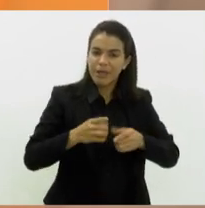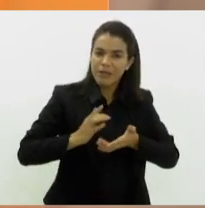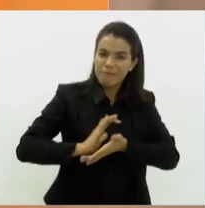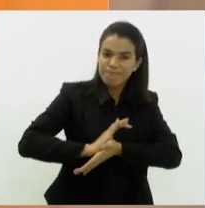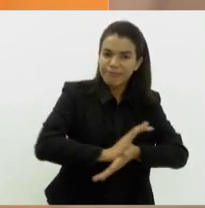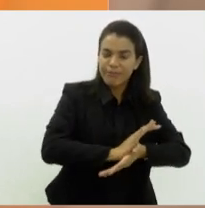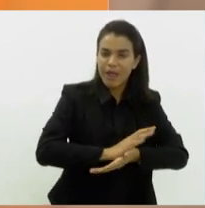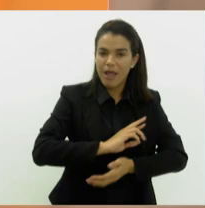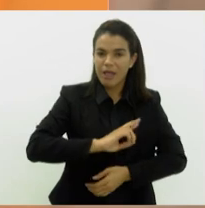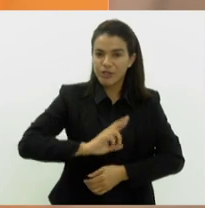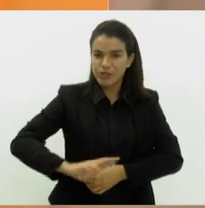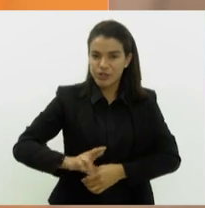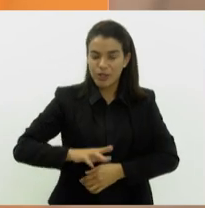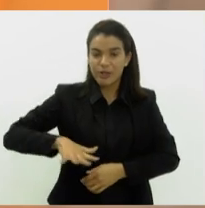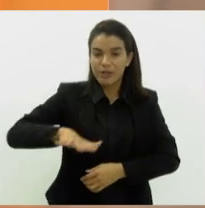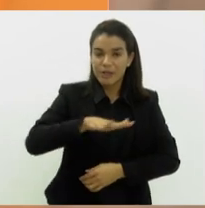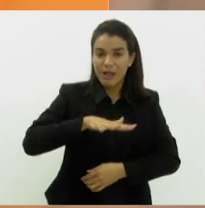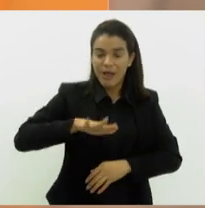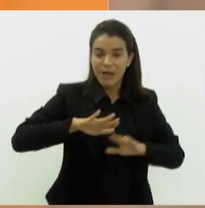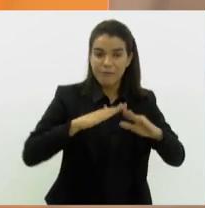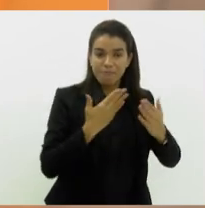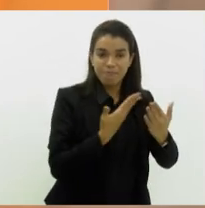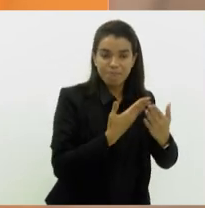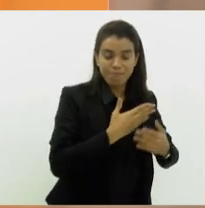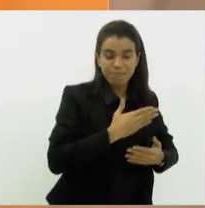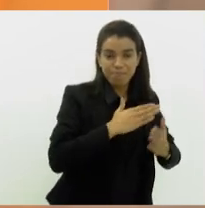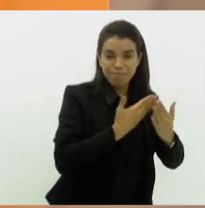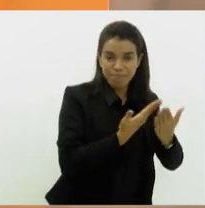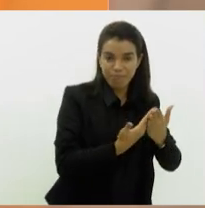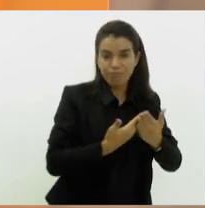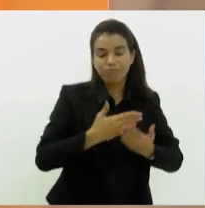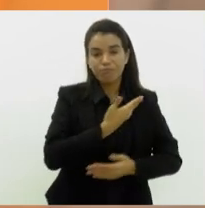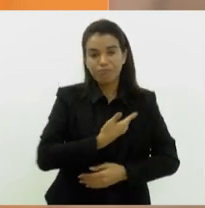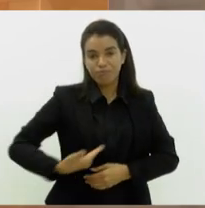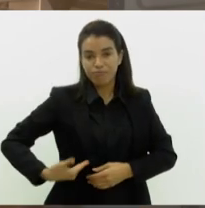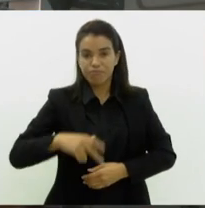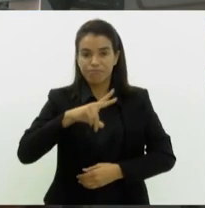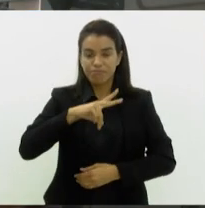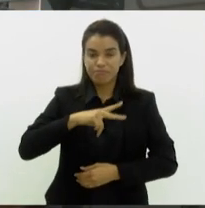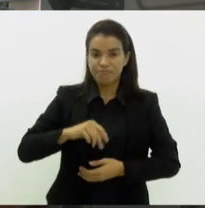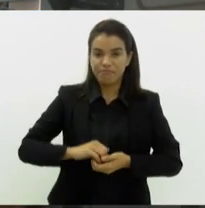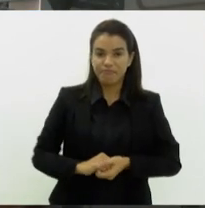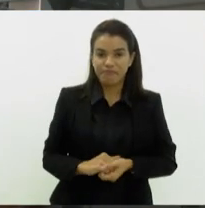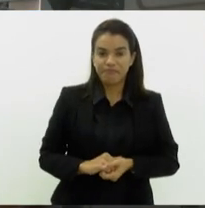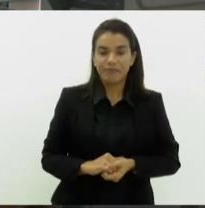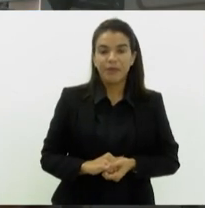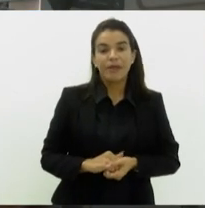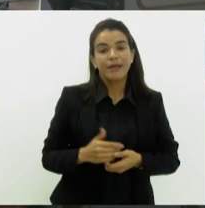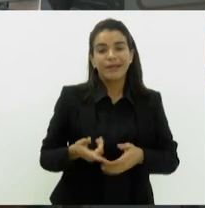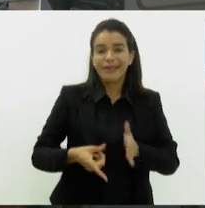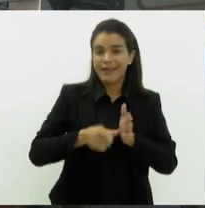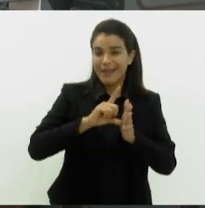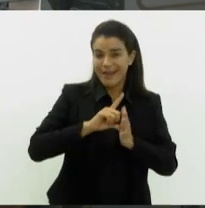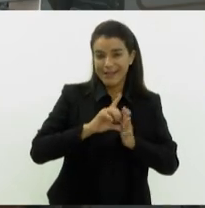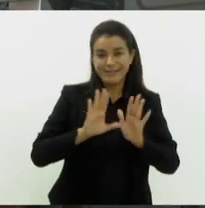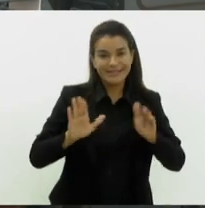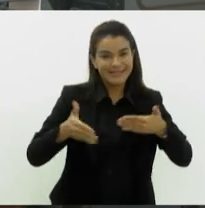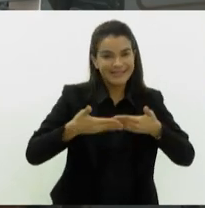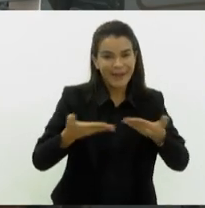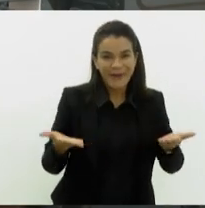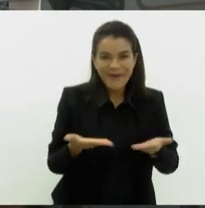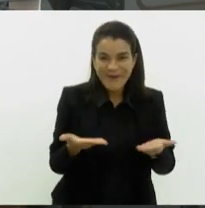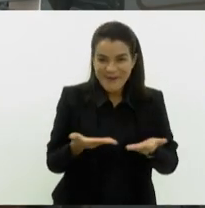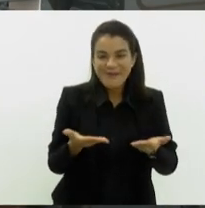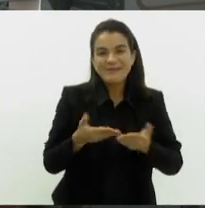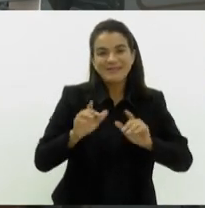religiosa nas redes públicas e privadas de ensino do Estado. Bom, e antes de encerrar a edição de hoje do